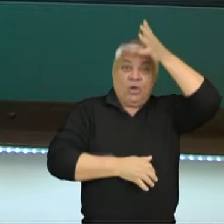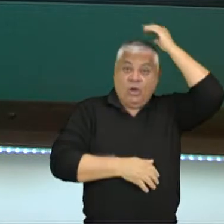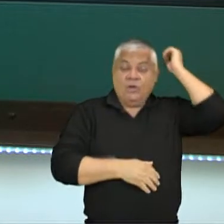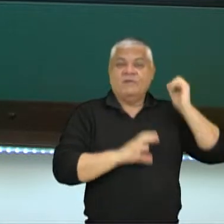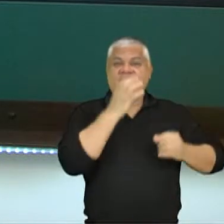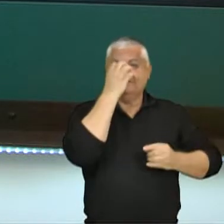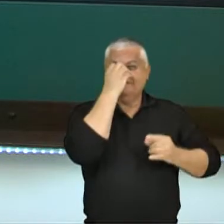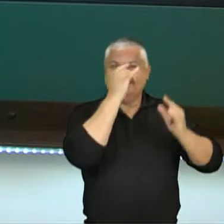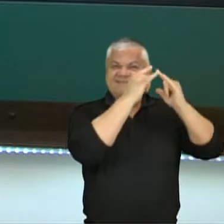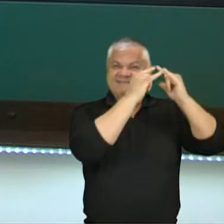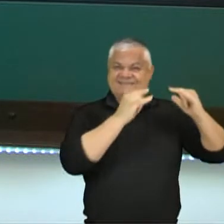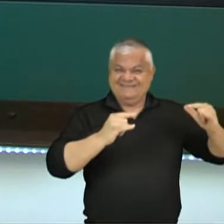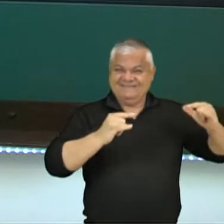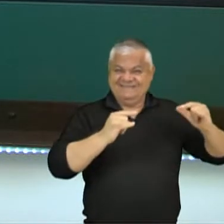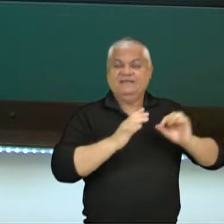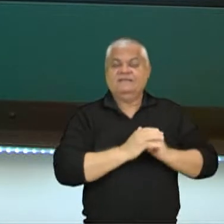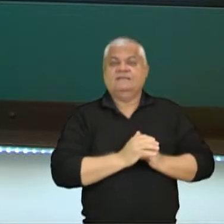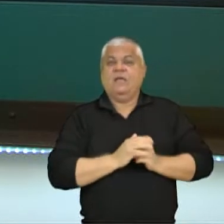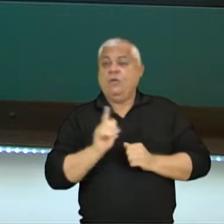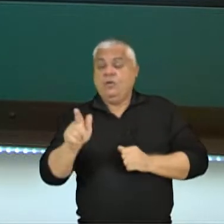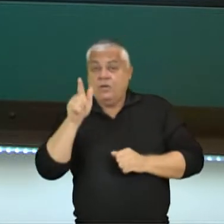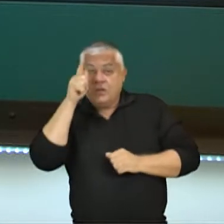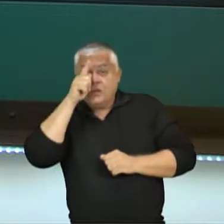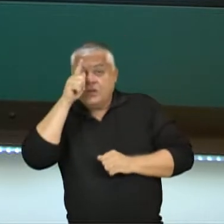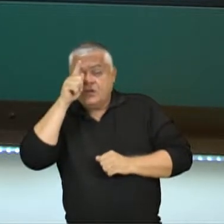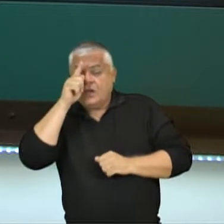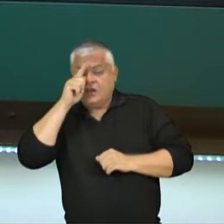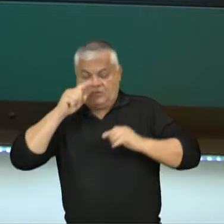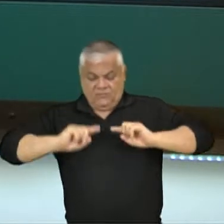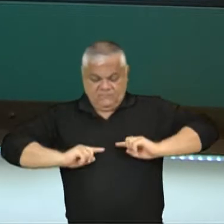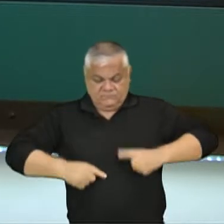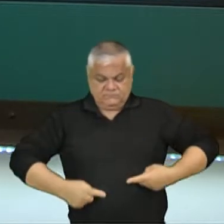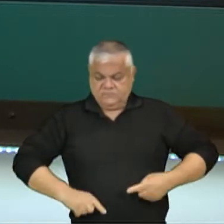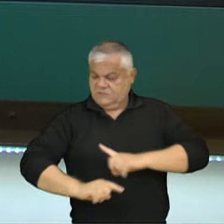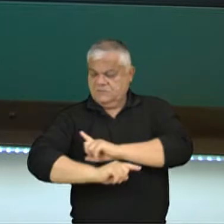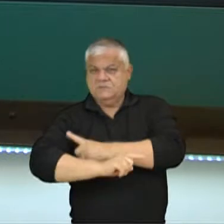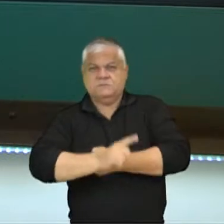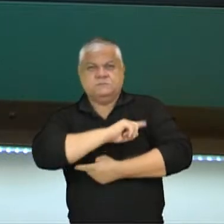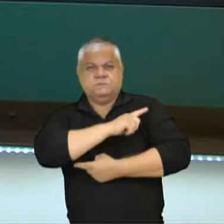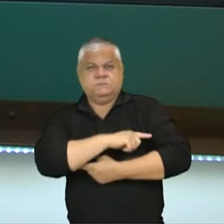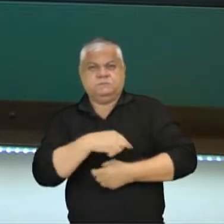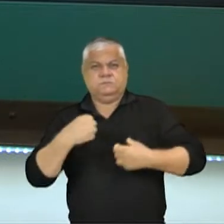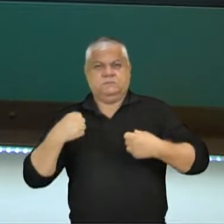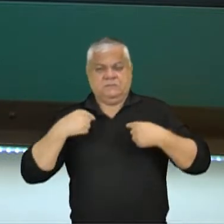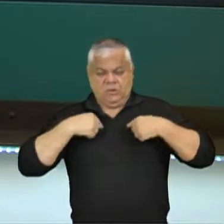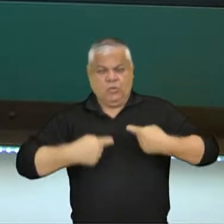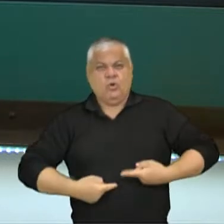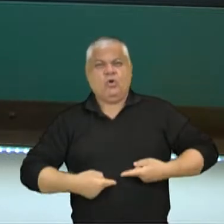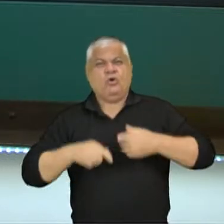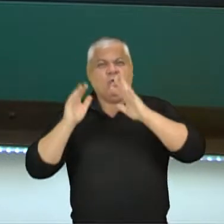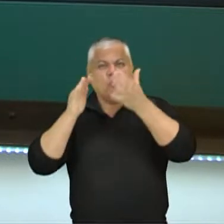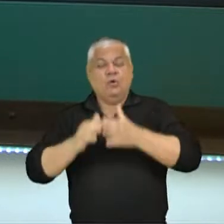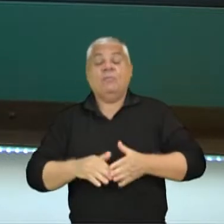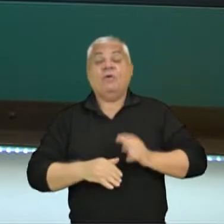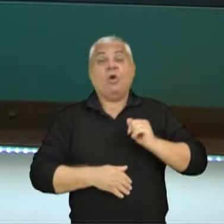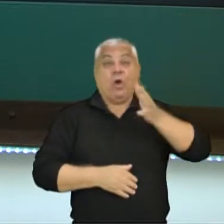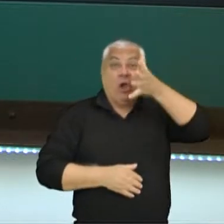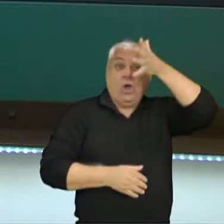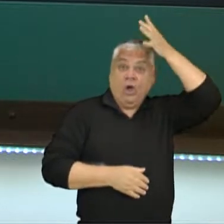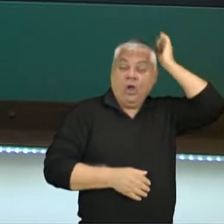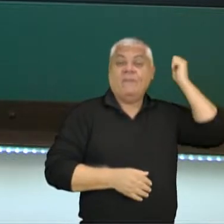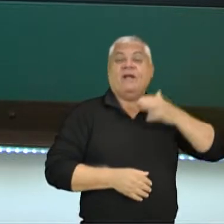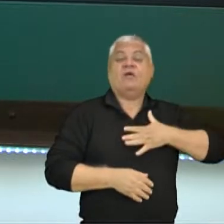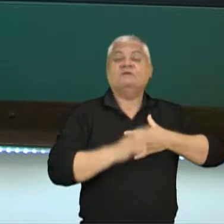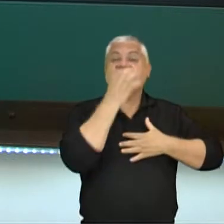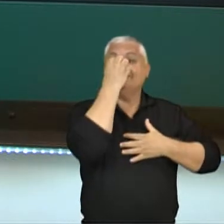os gregos gostavam do exercício físico, gostavam de trabalhar o seu corpo, já o romano, ele gostava do